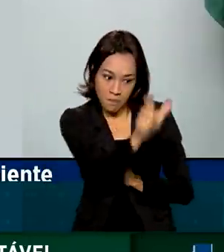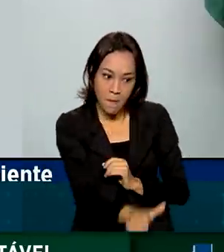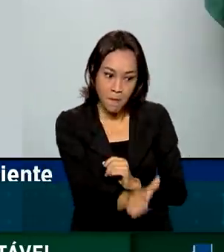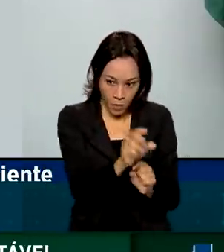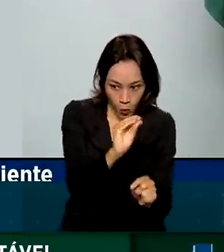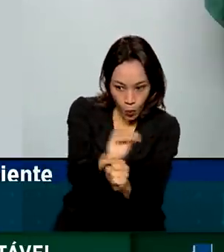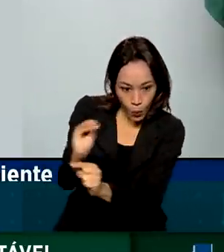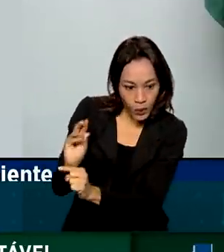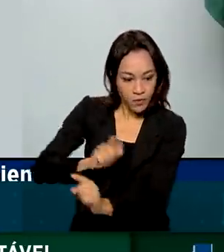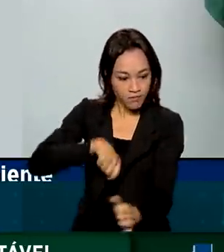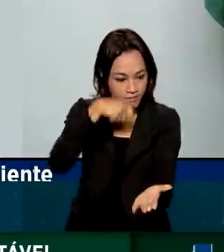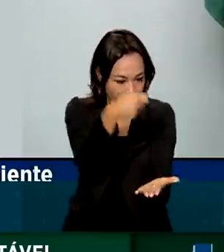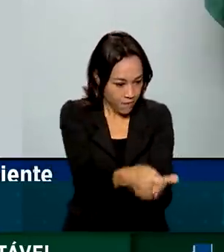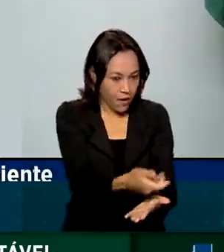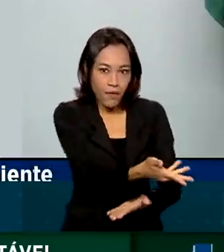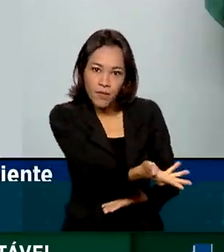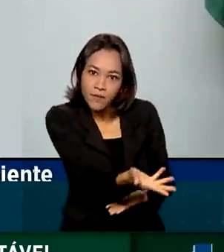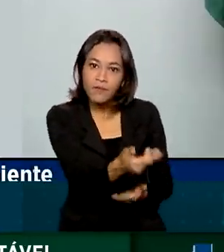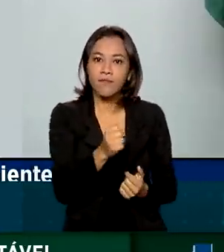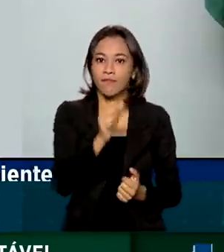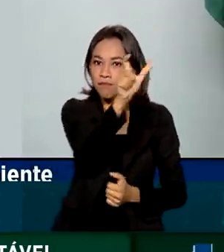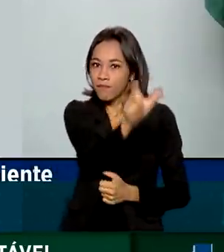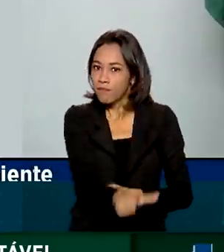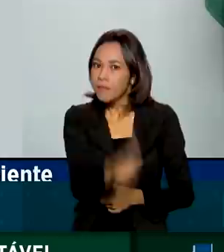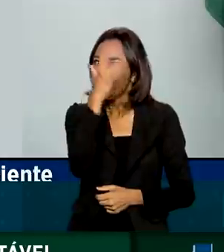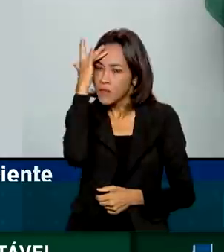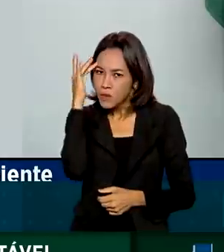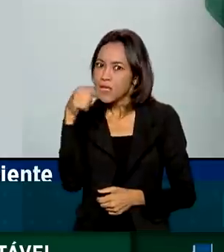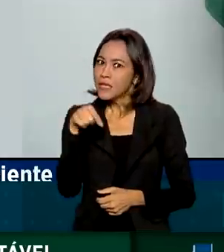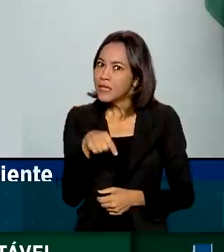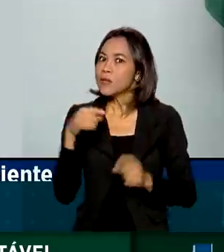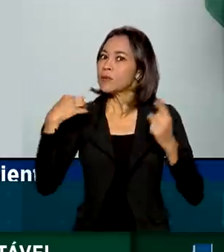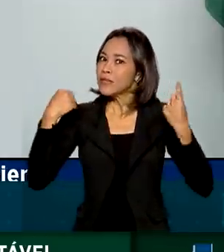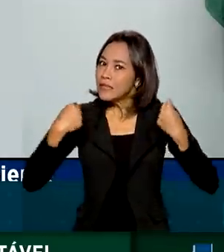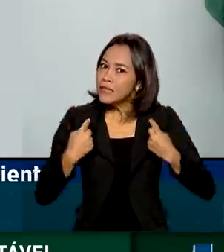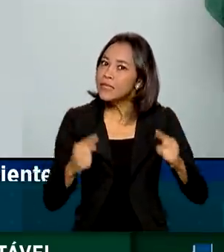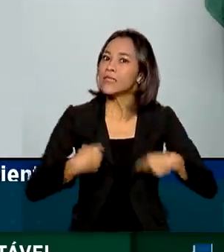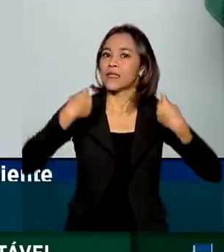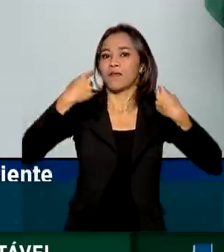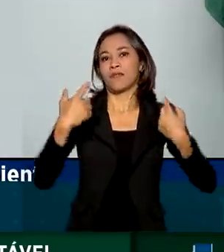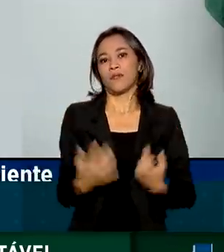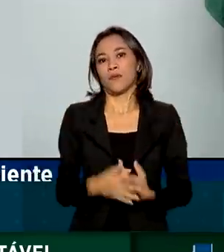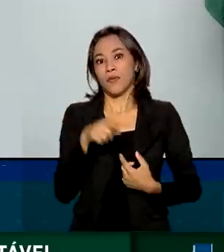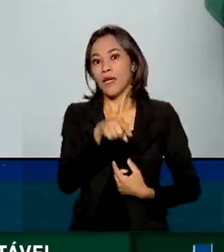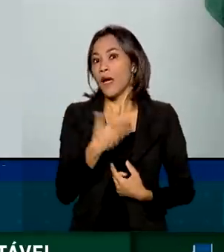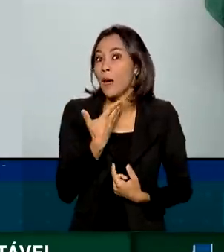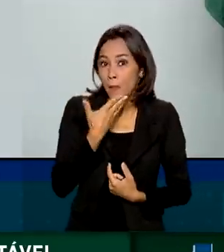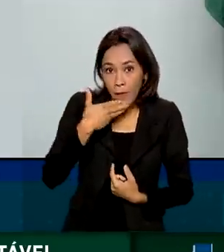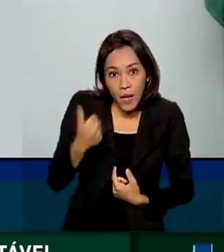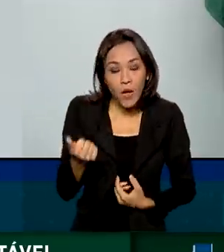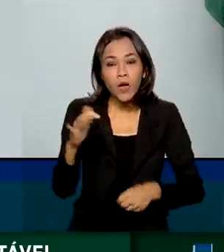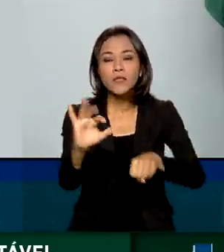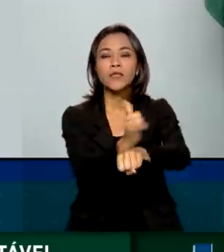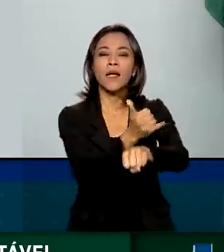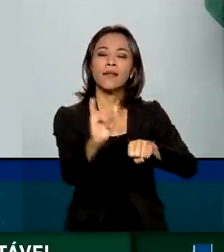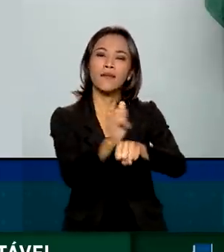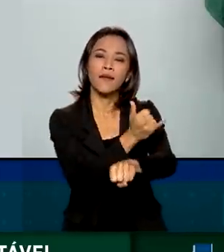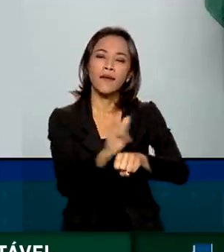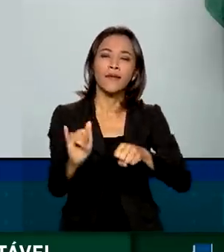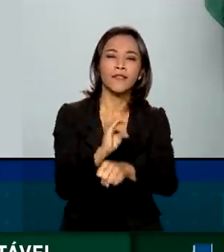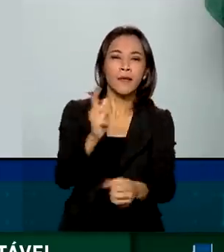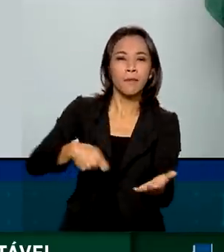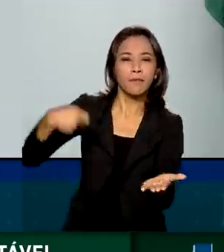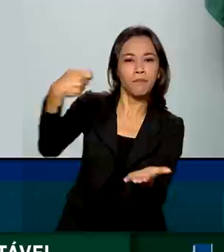pagar para quem cuida de floresta. Esse é o maior desafio que nós temos e esse eixo talvez seja a melhor forma de você remunerar